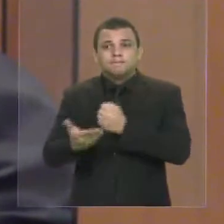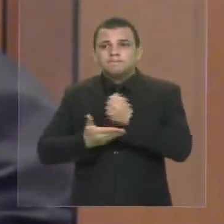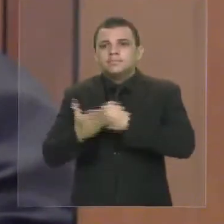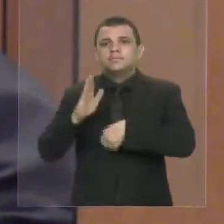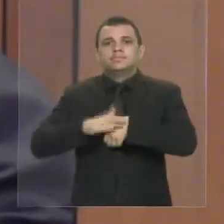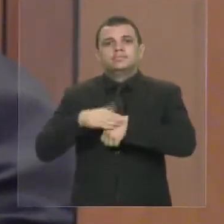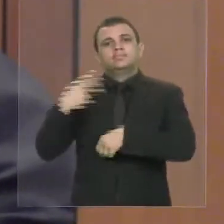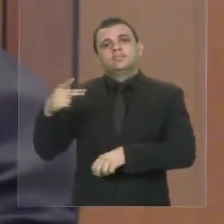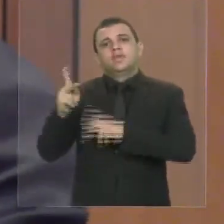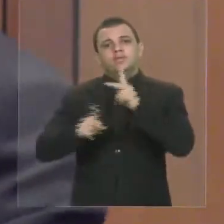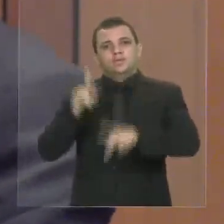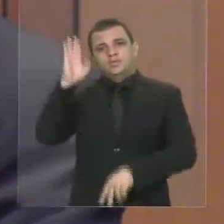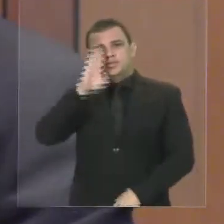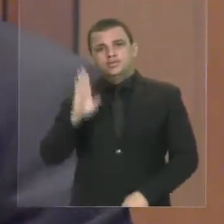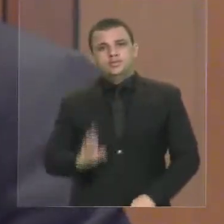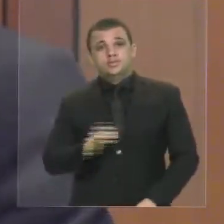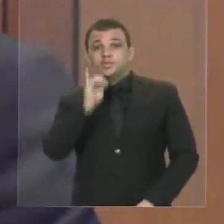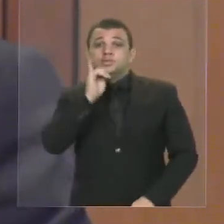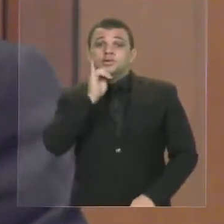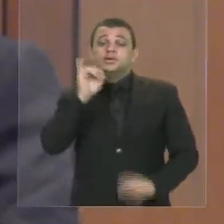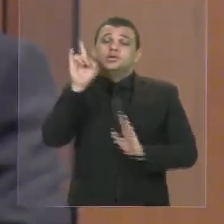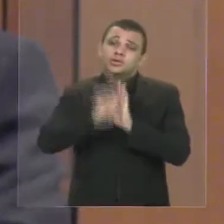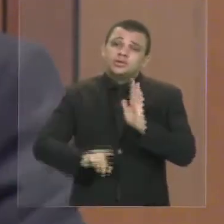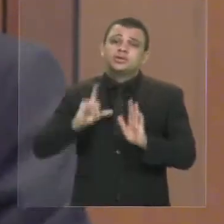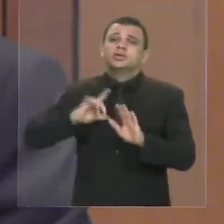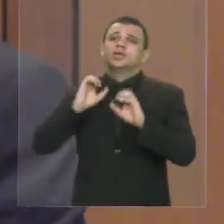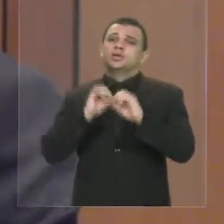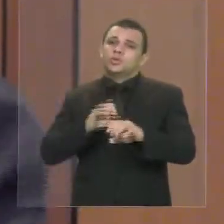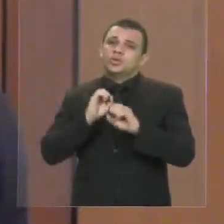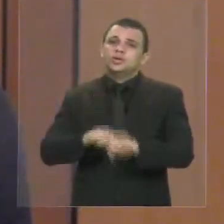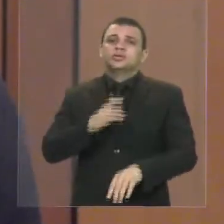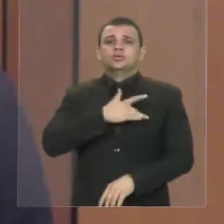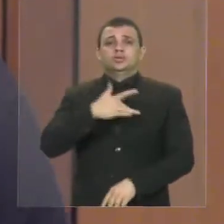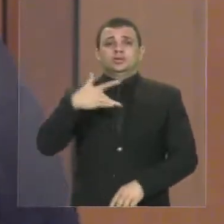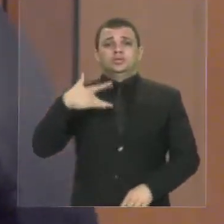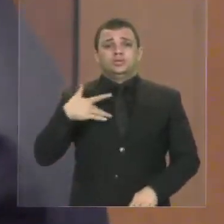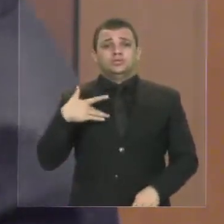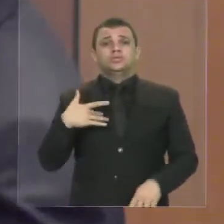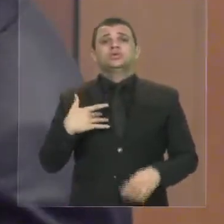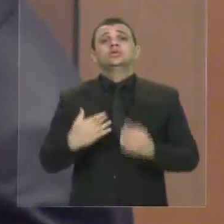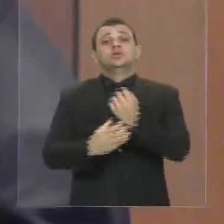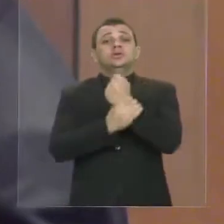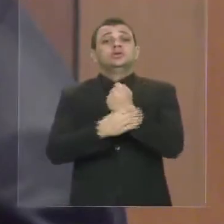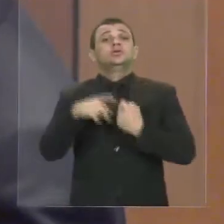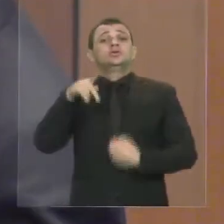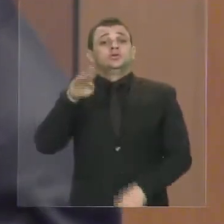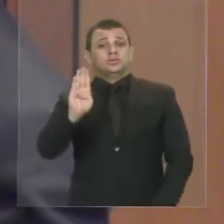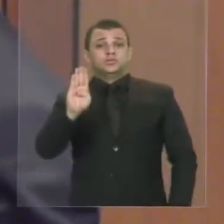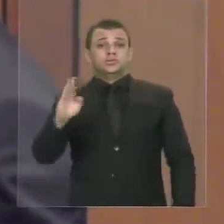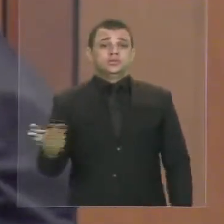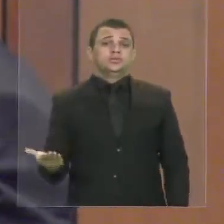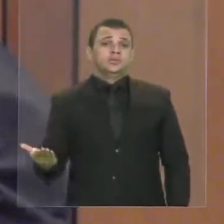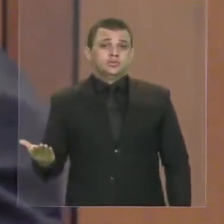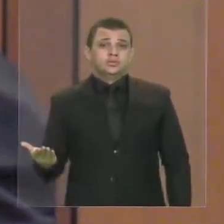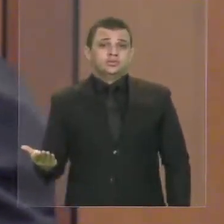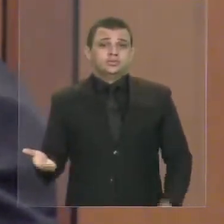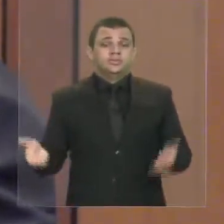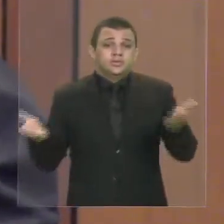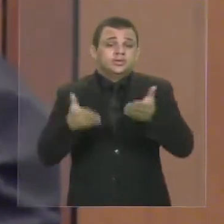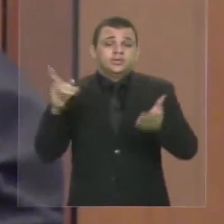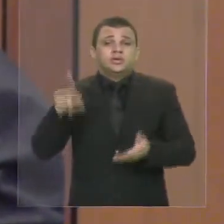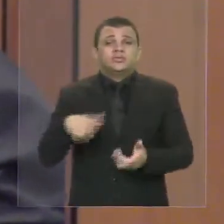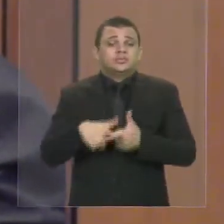população brasileira, como o direito à educação, o direito à saúde, o direito à segurança pública, hoje um problema